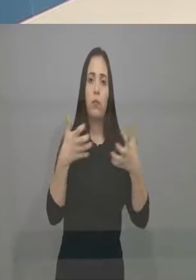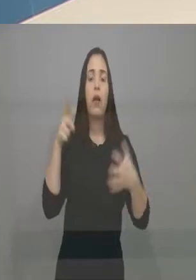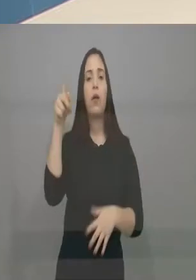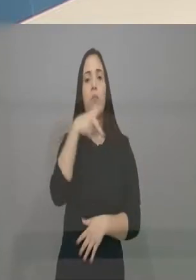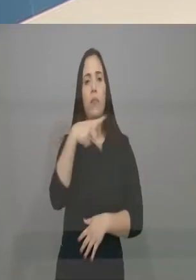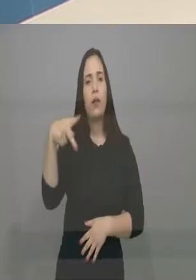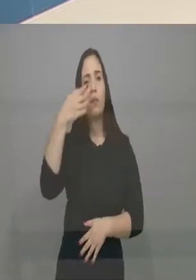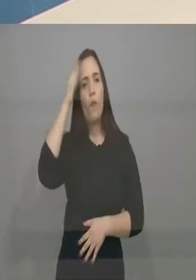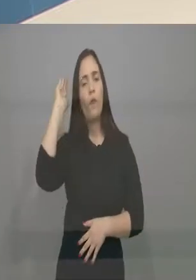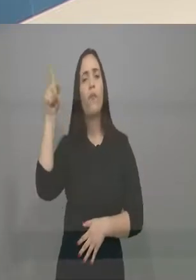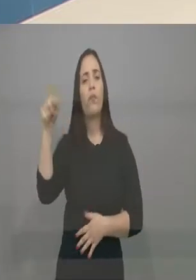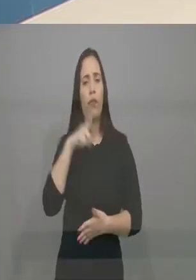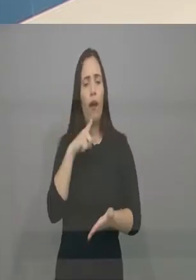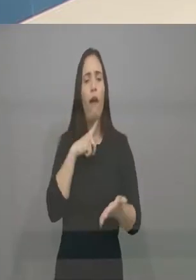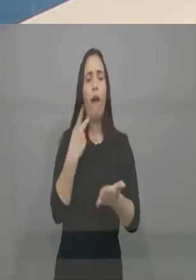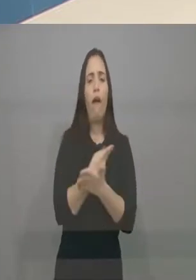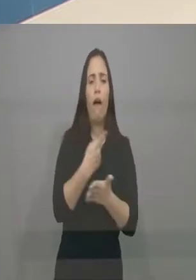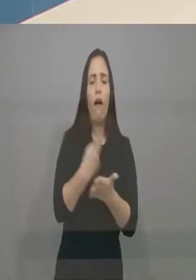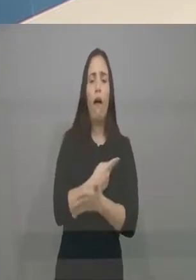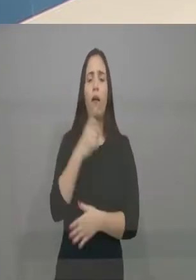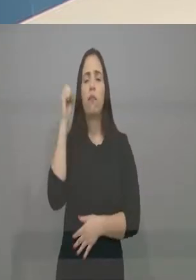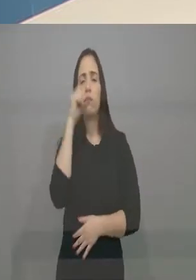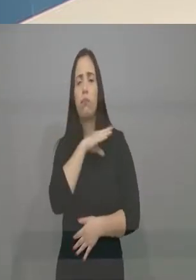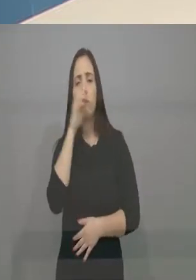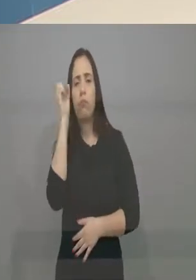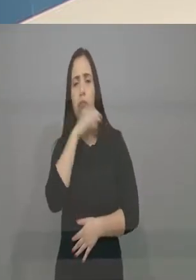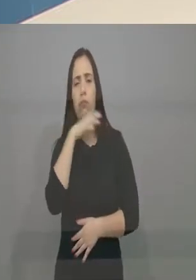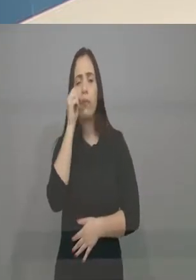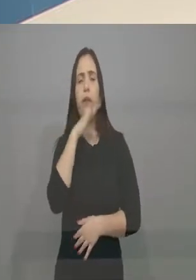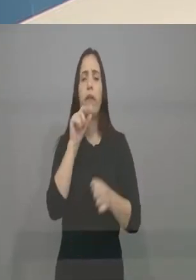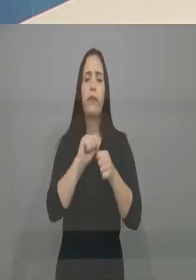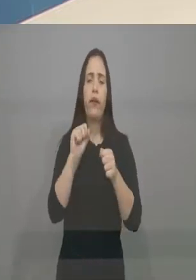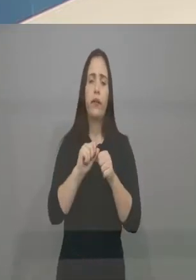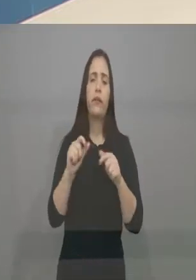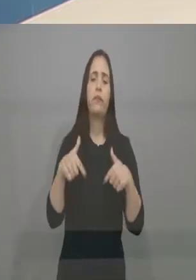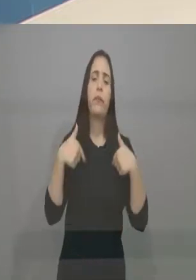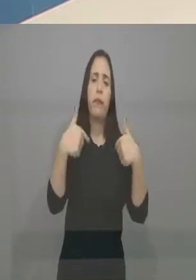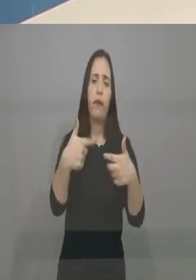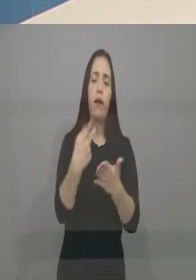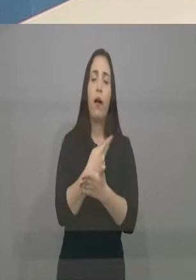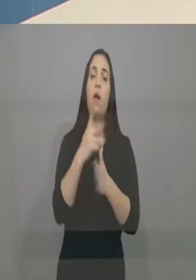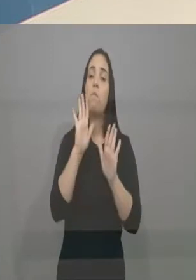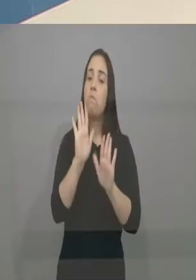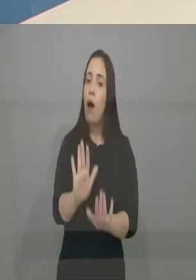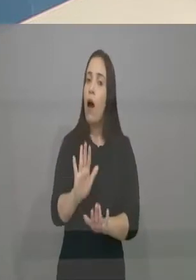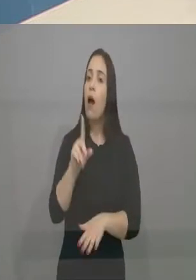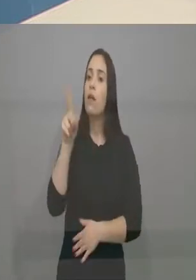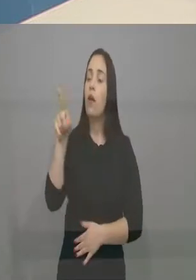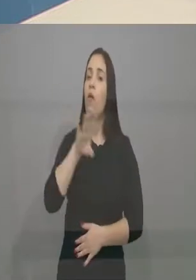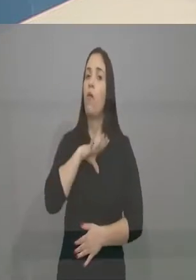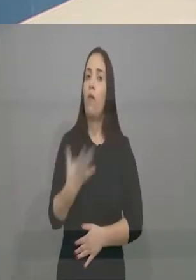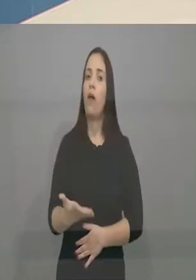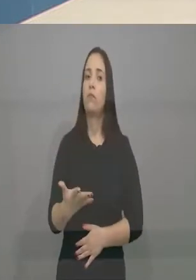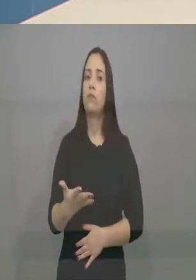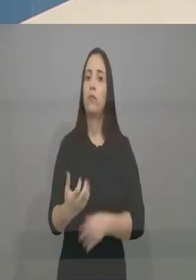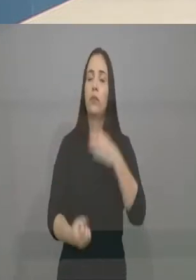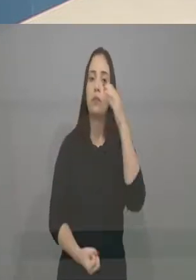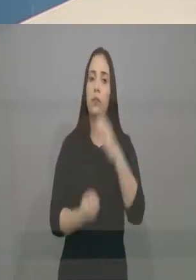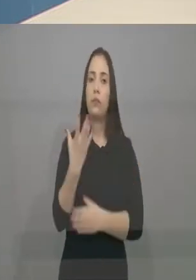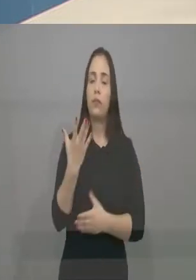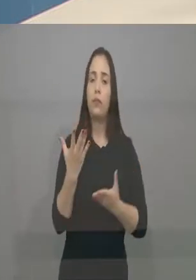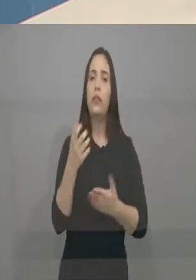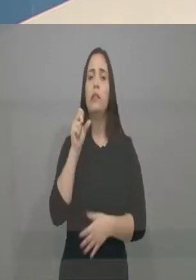sabiam que os Estados não tinham condição de combater o crime organizado, sabiam que o crime organizado estava se alastrando e